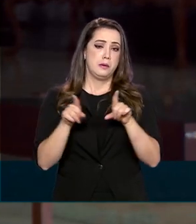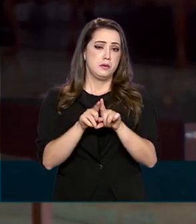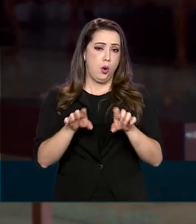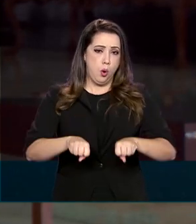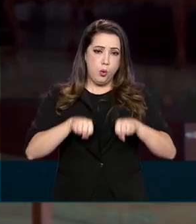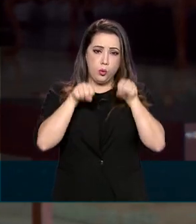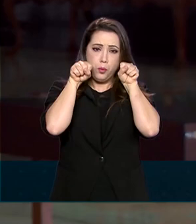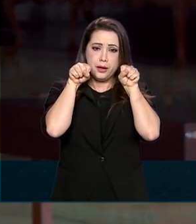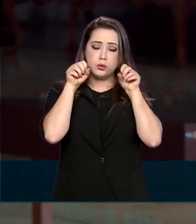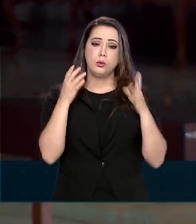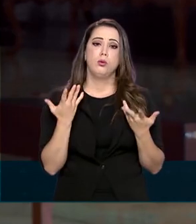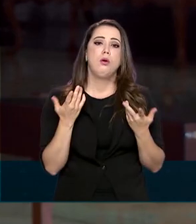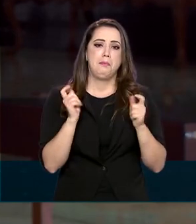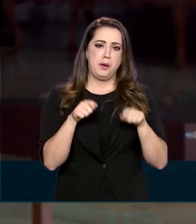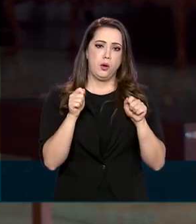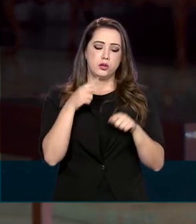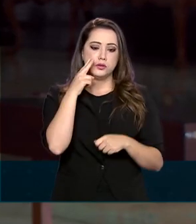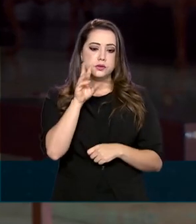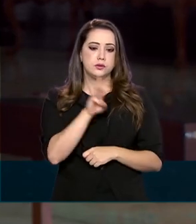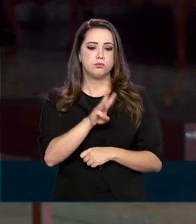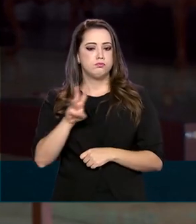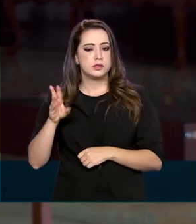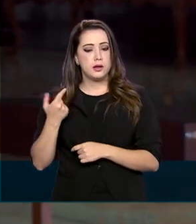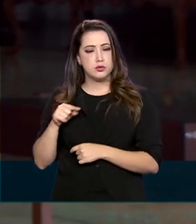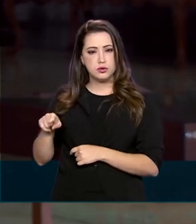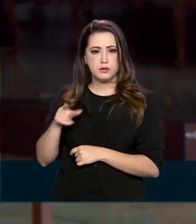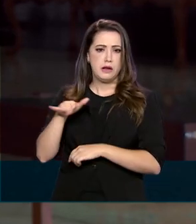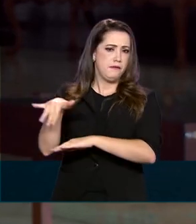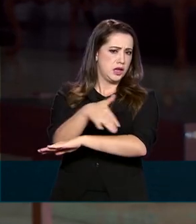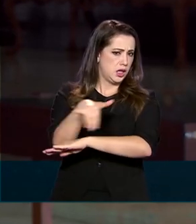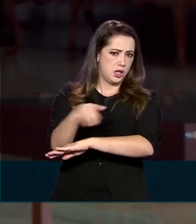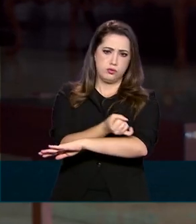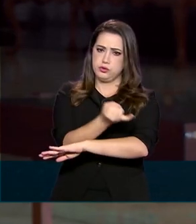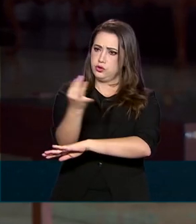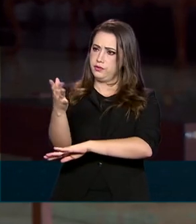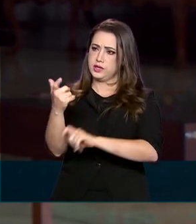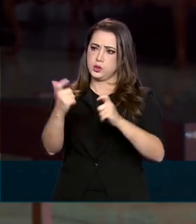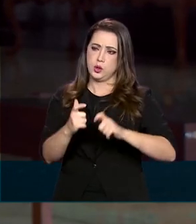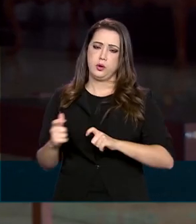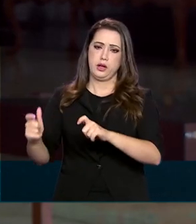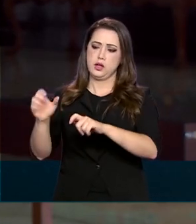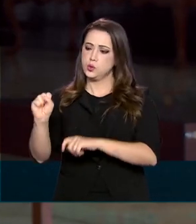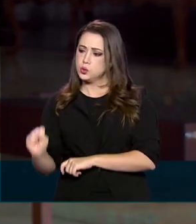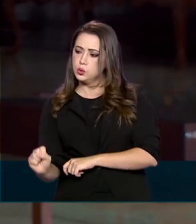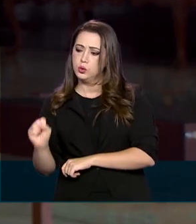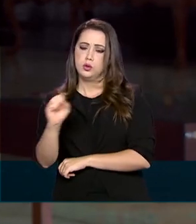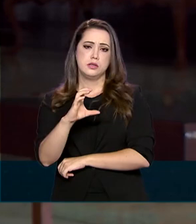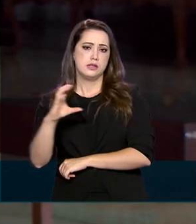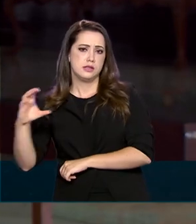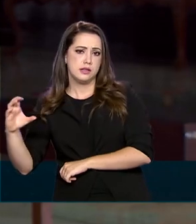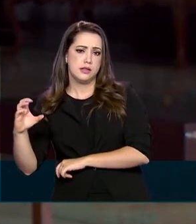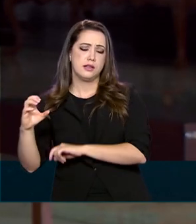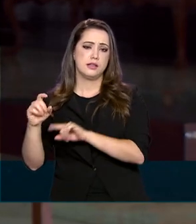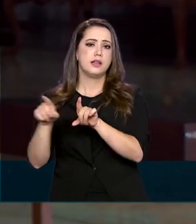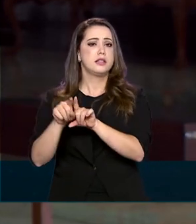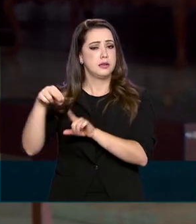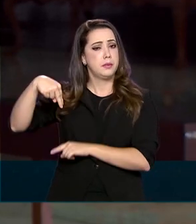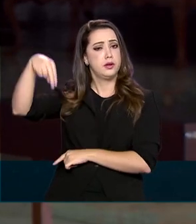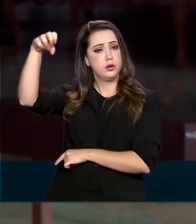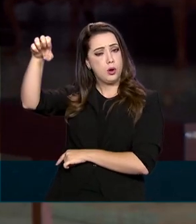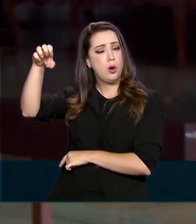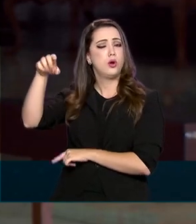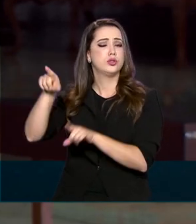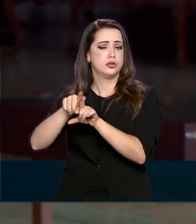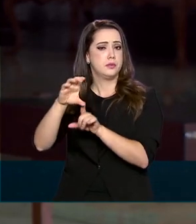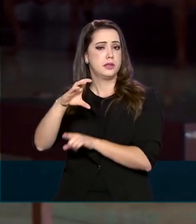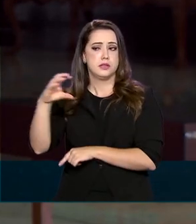olhar no site vai perceber que lá tem endereços em vários municípios do país, inclusive no sul, no Rio Grande do Sul e Santa Catarina, mas também no norte e no centro